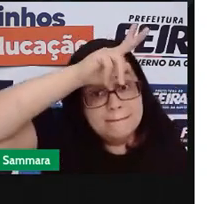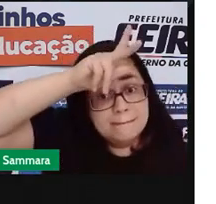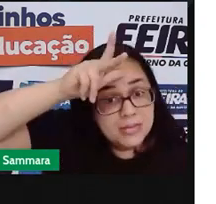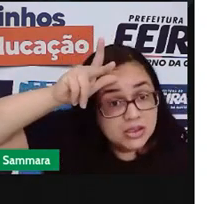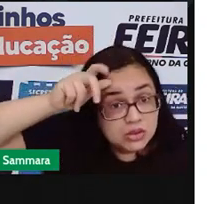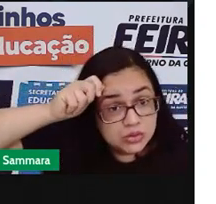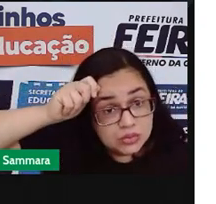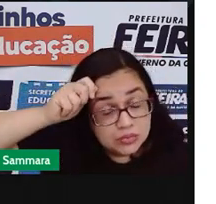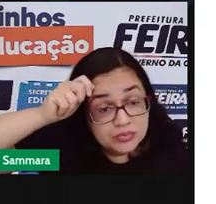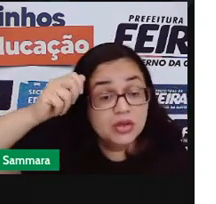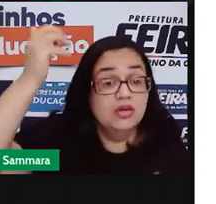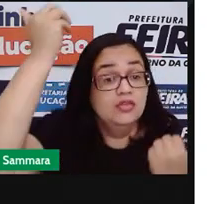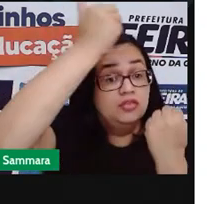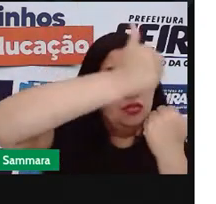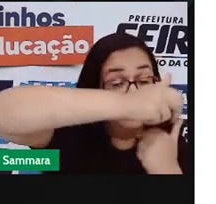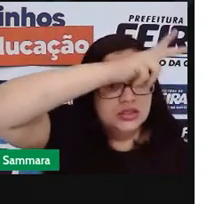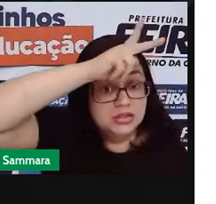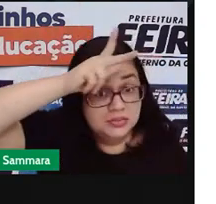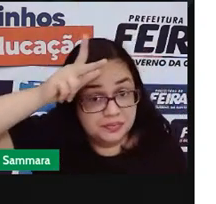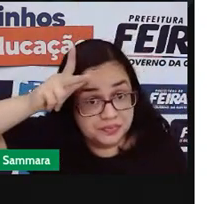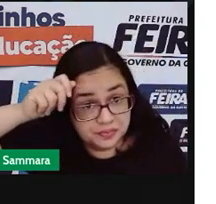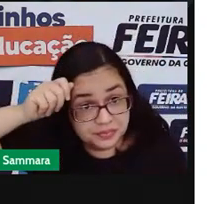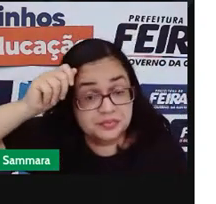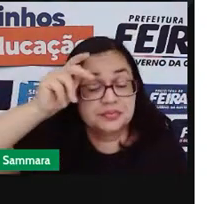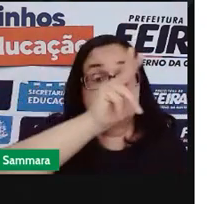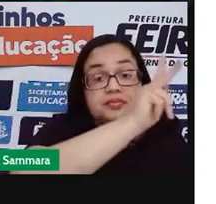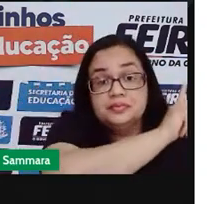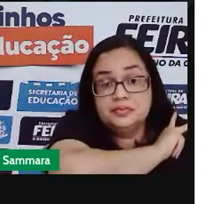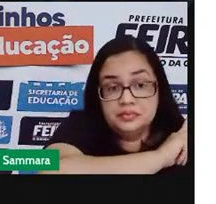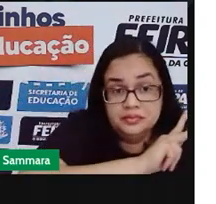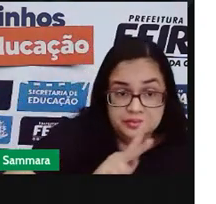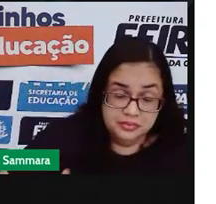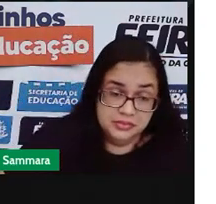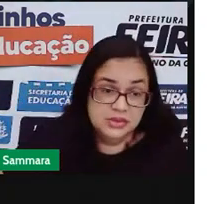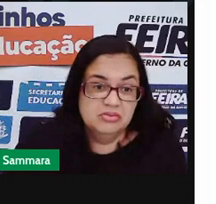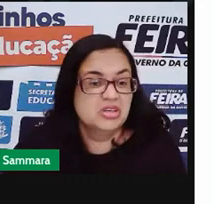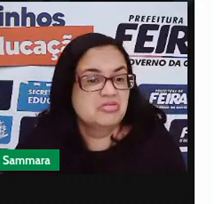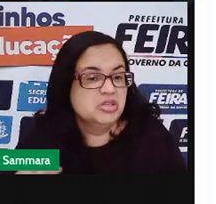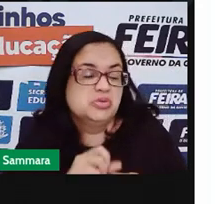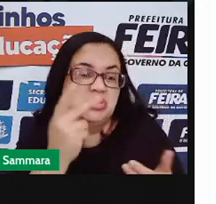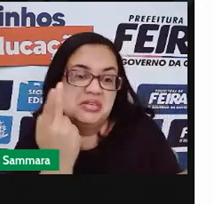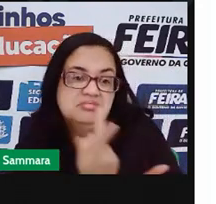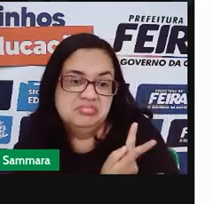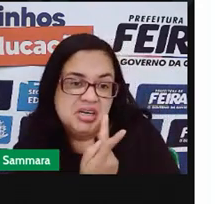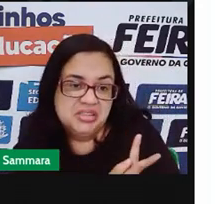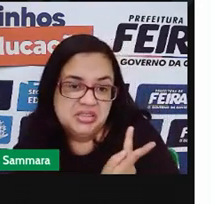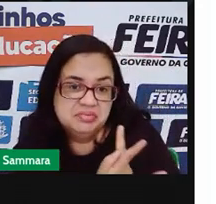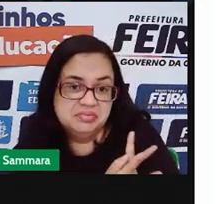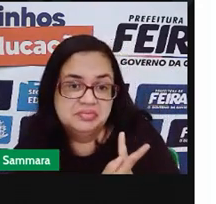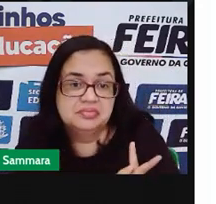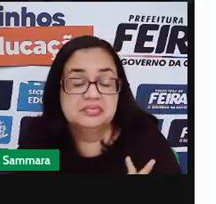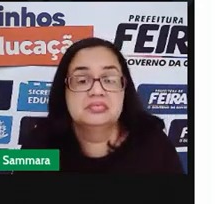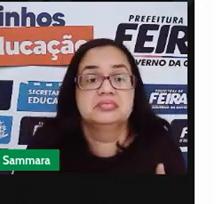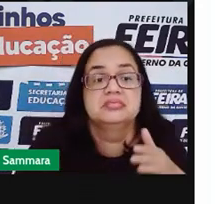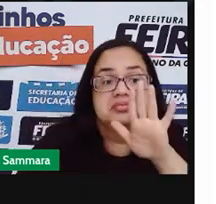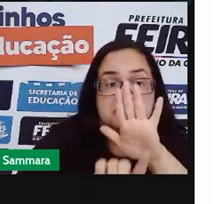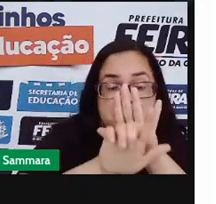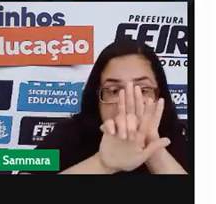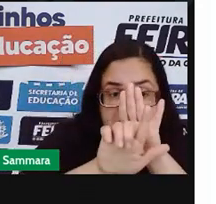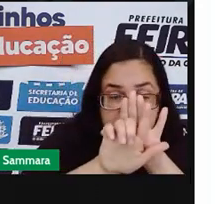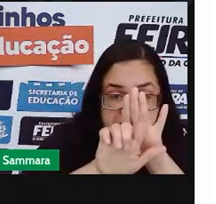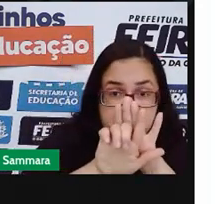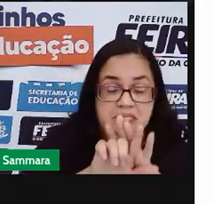o prefeito, o vice-prefeito e os vereadores que cometem infrações